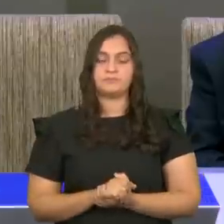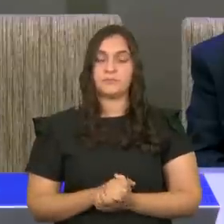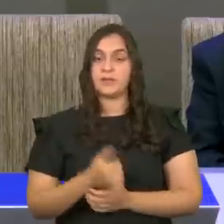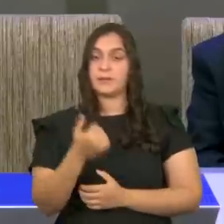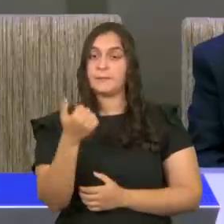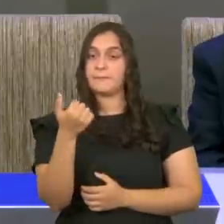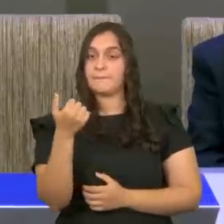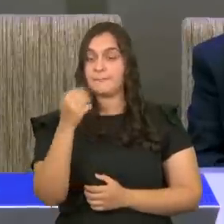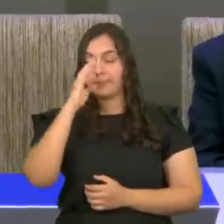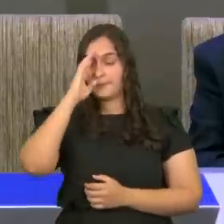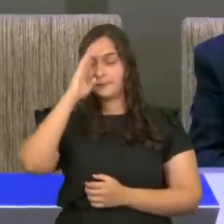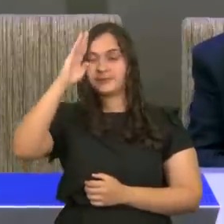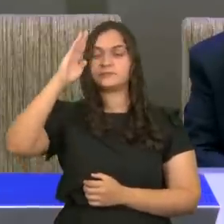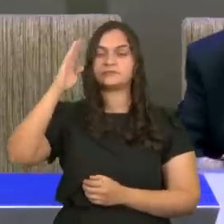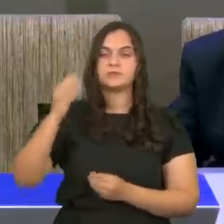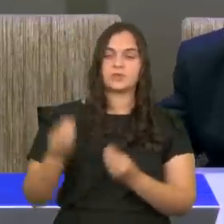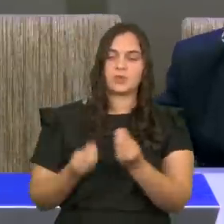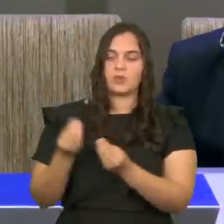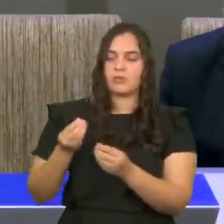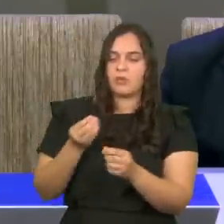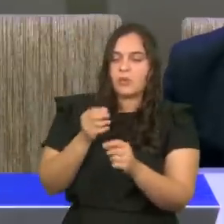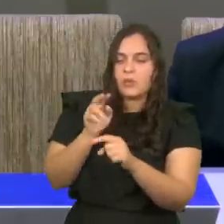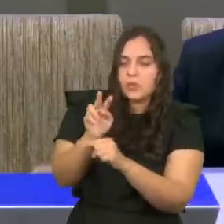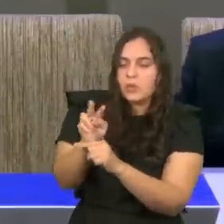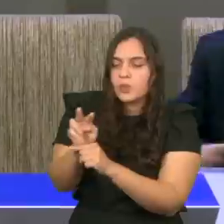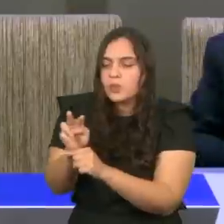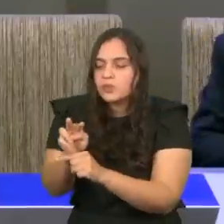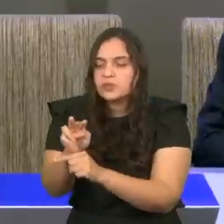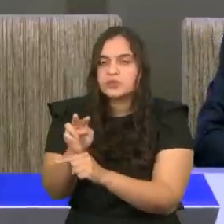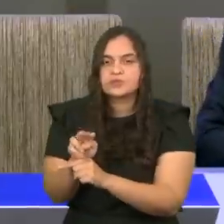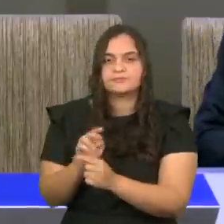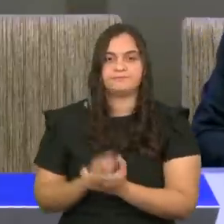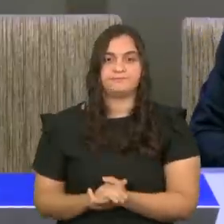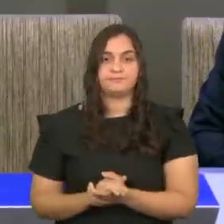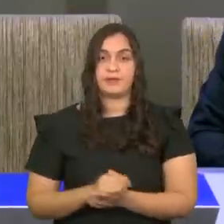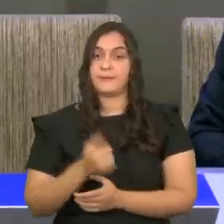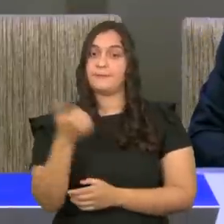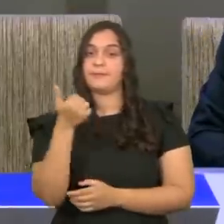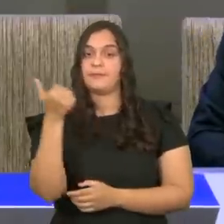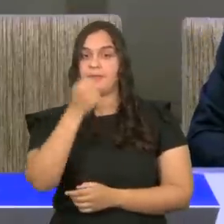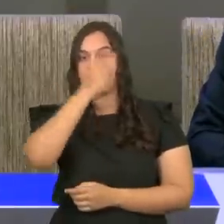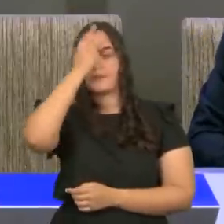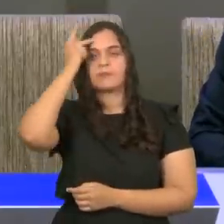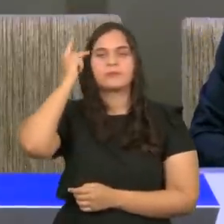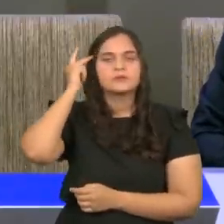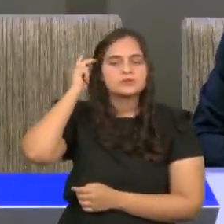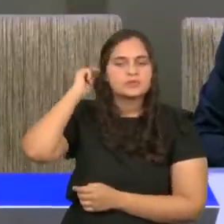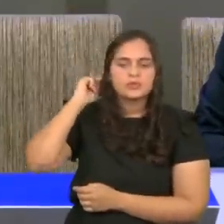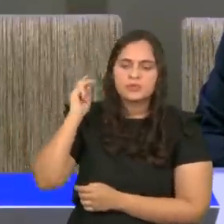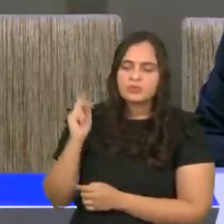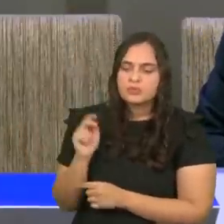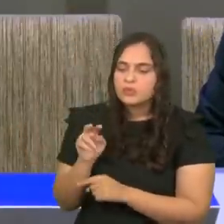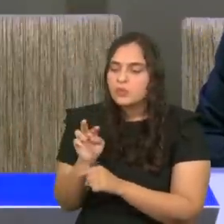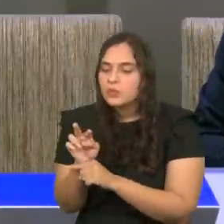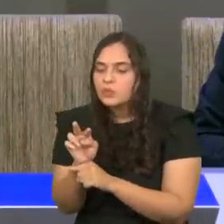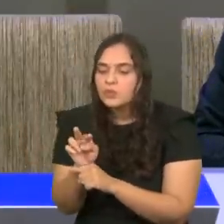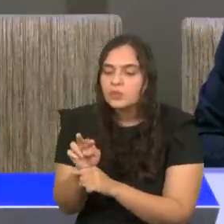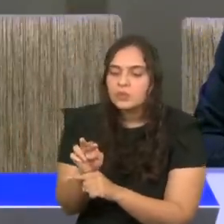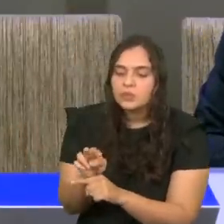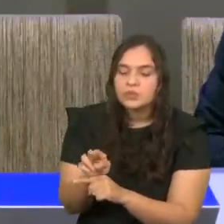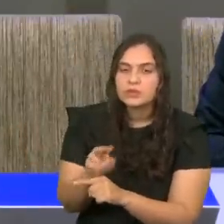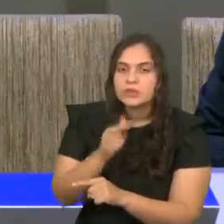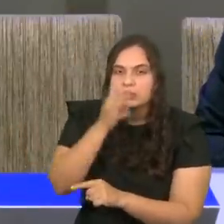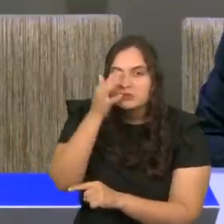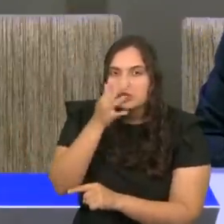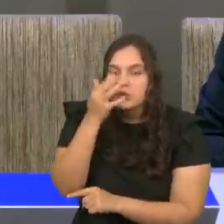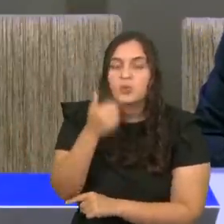cuidado. Em primeiro lugar, quem cultiva lírio, não pode regá-lo em excesso. O